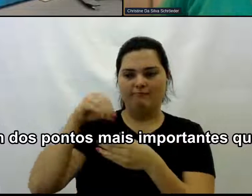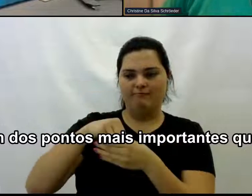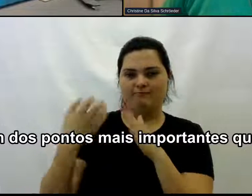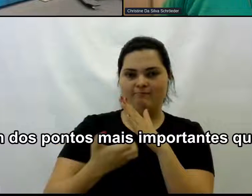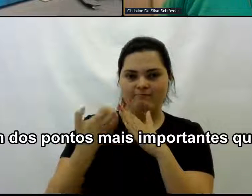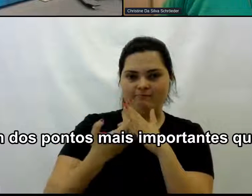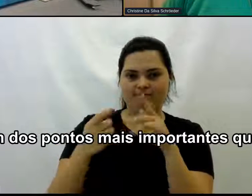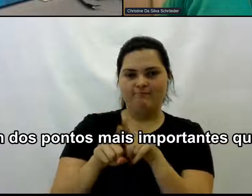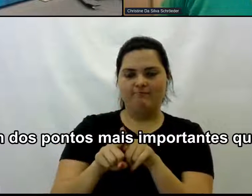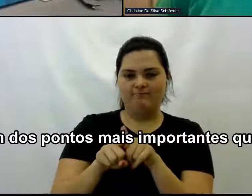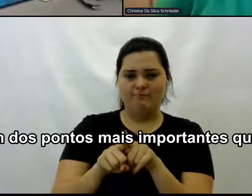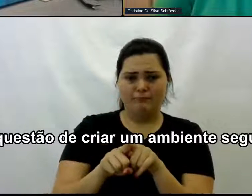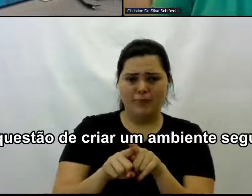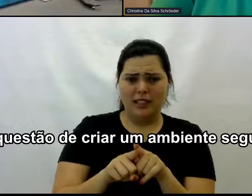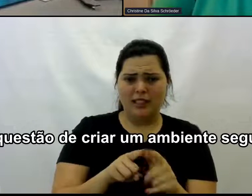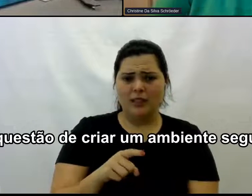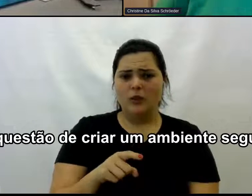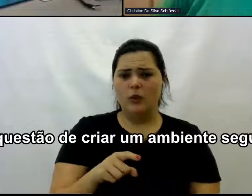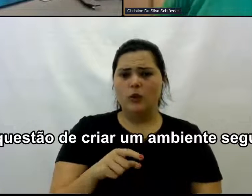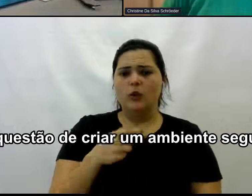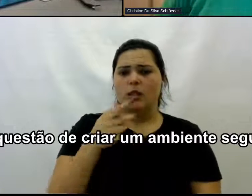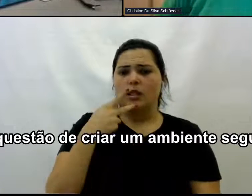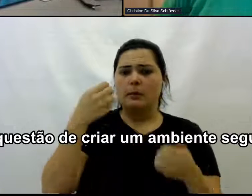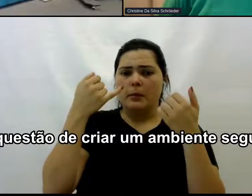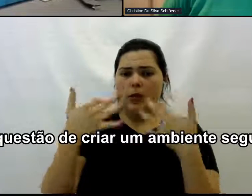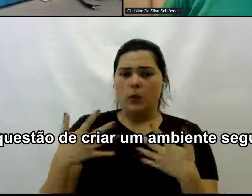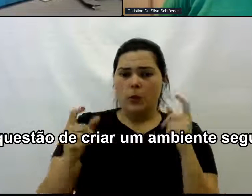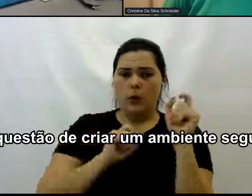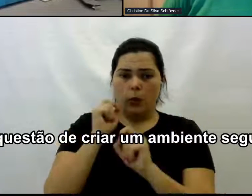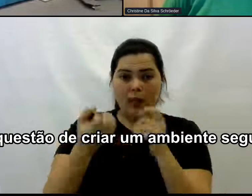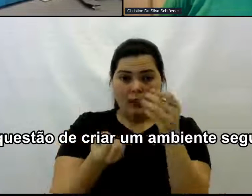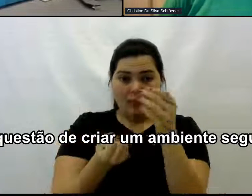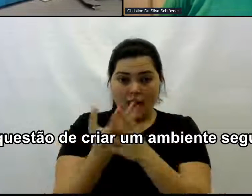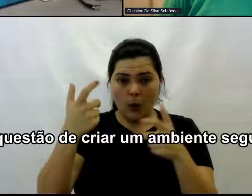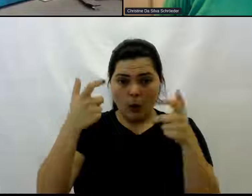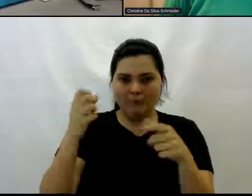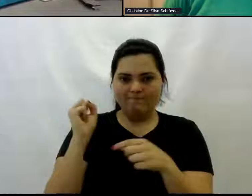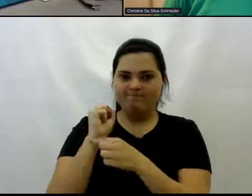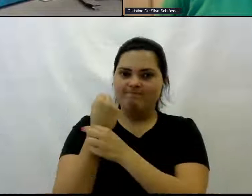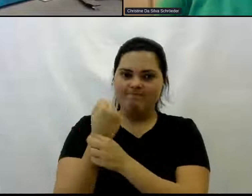um dos pontos Mais importantes Que você trouxe É a questão de criar Um ambiente seguro